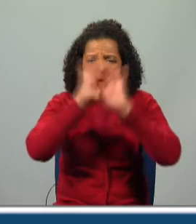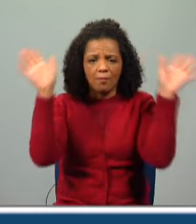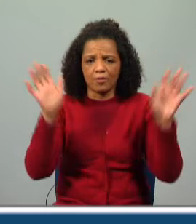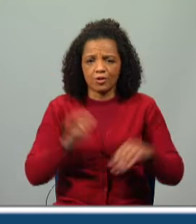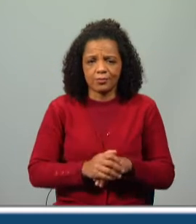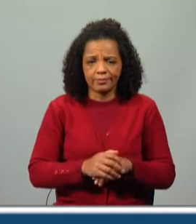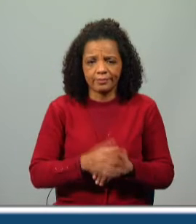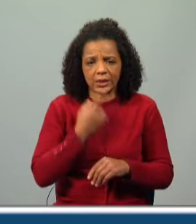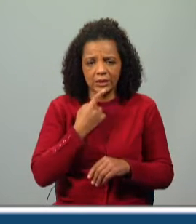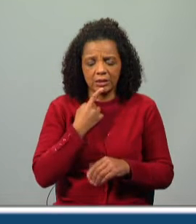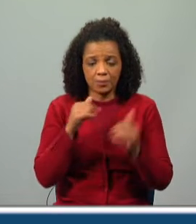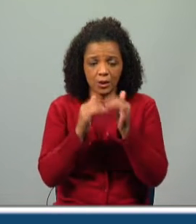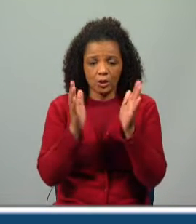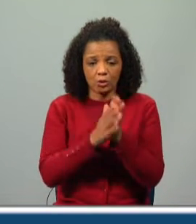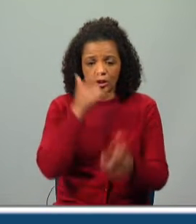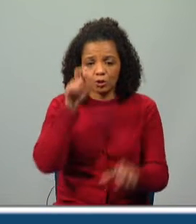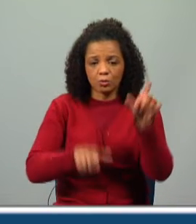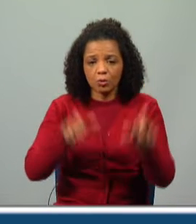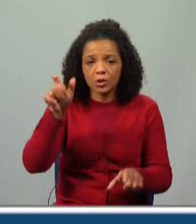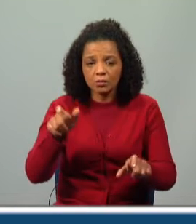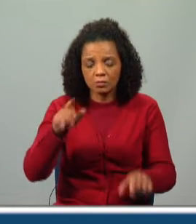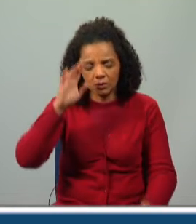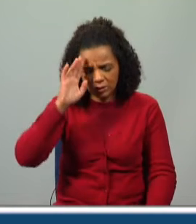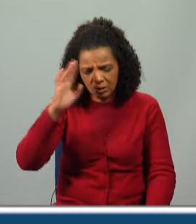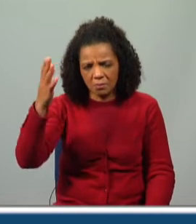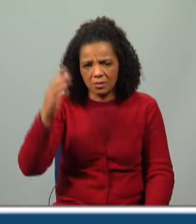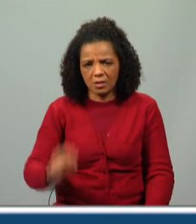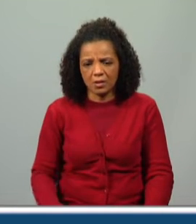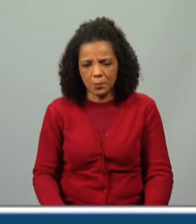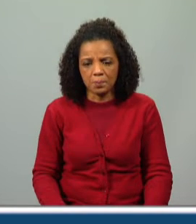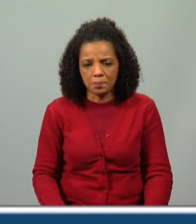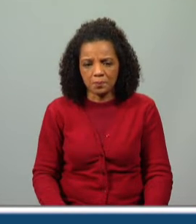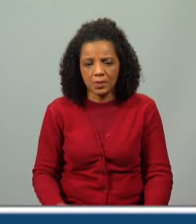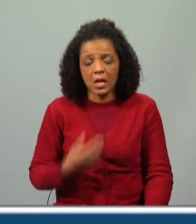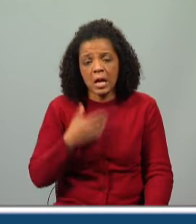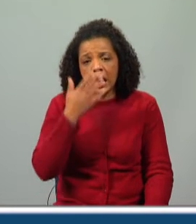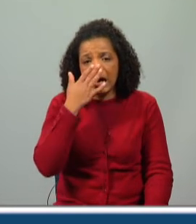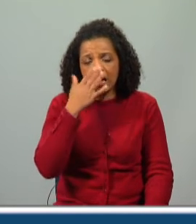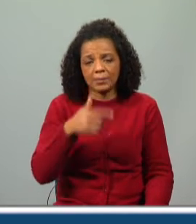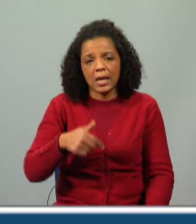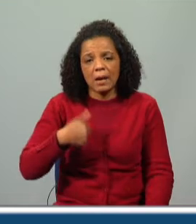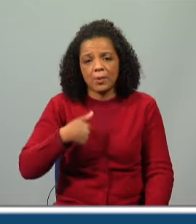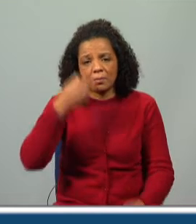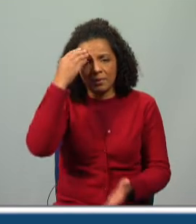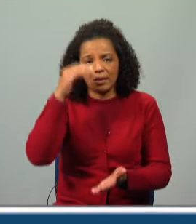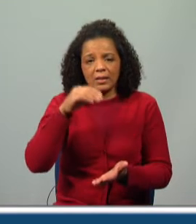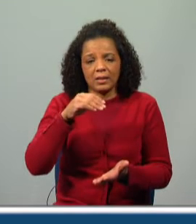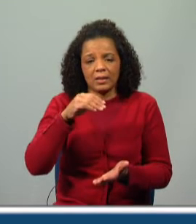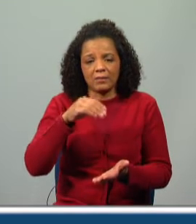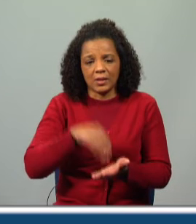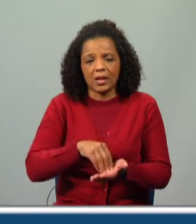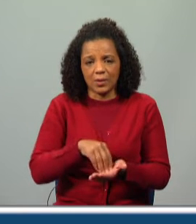ou seja, coisas que já toda a gente sabia, como se ela mesmo as tivesse